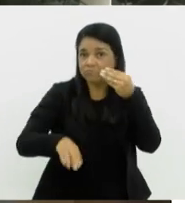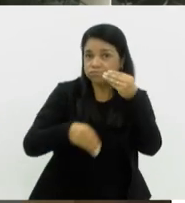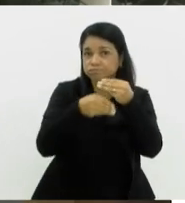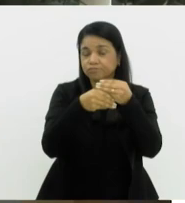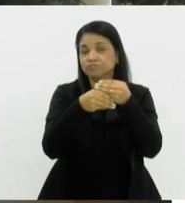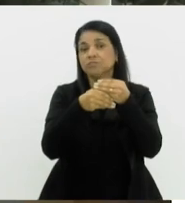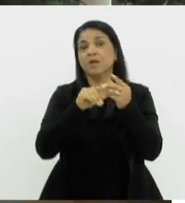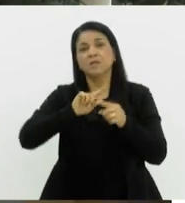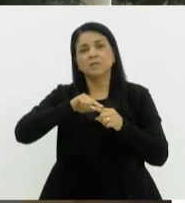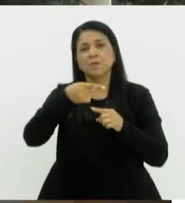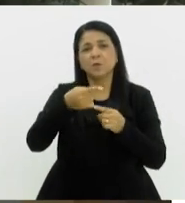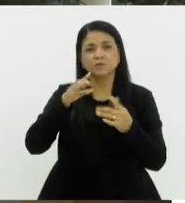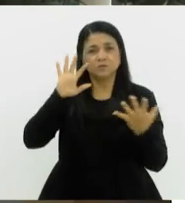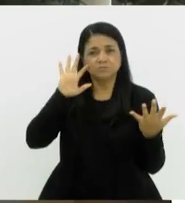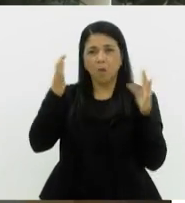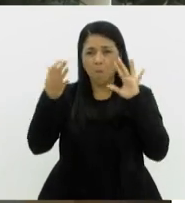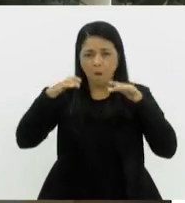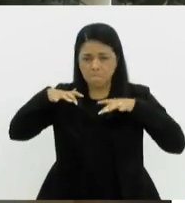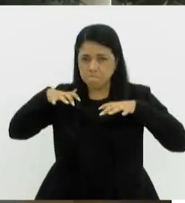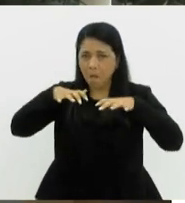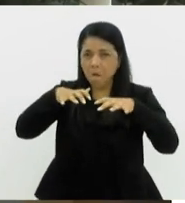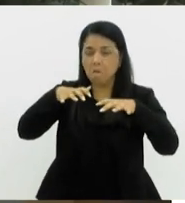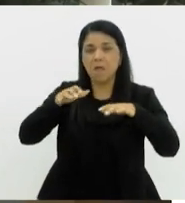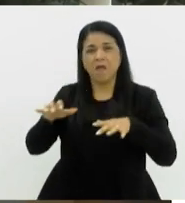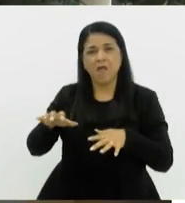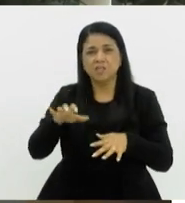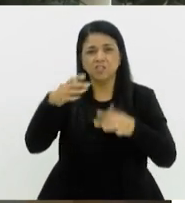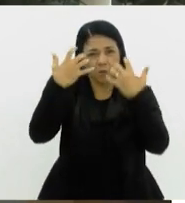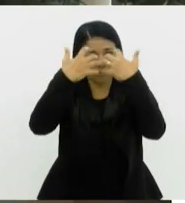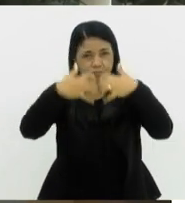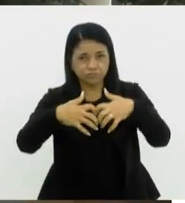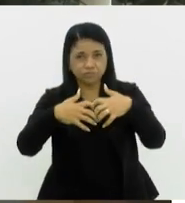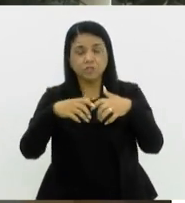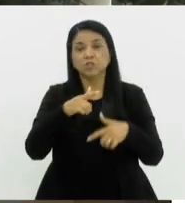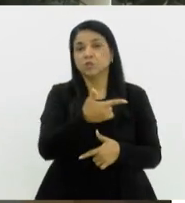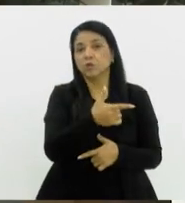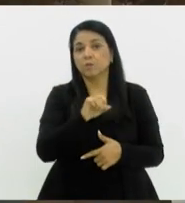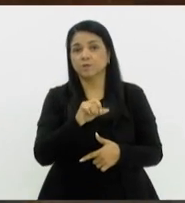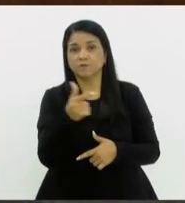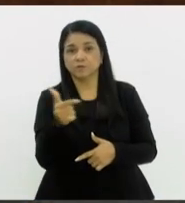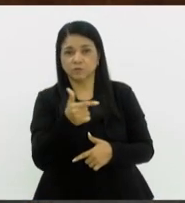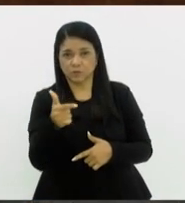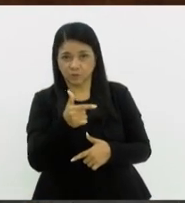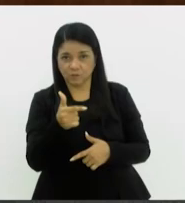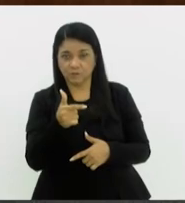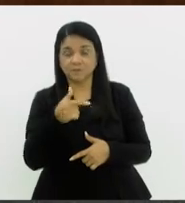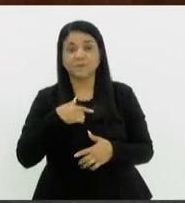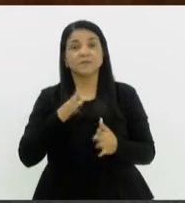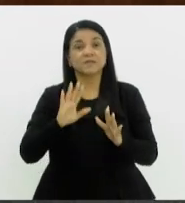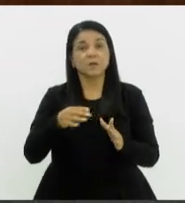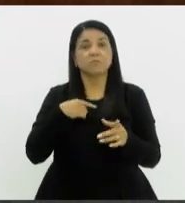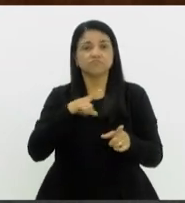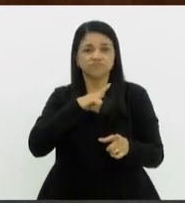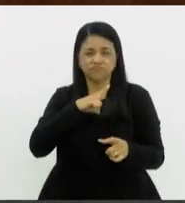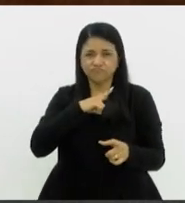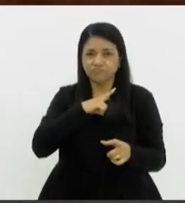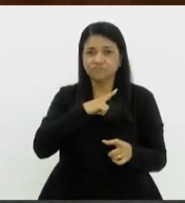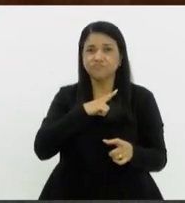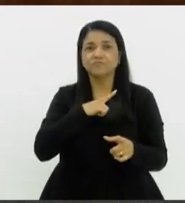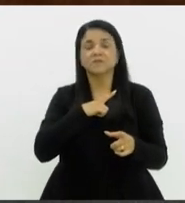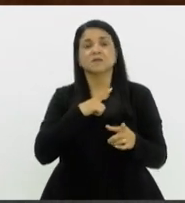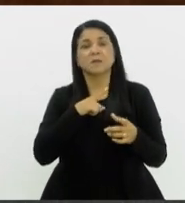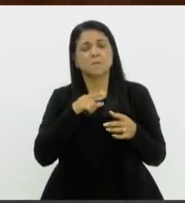desastres que atingiram a região serrana do Rio em 2022. Na ocasião, foi dada às